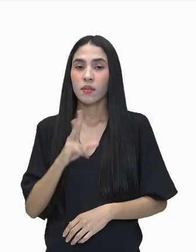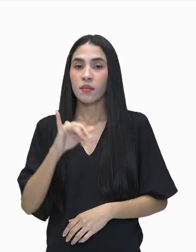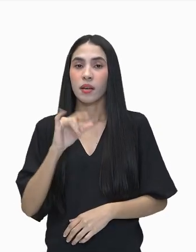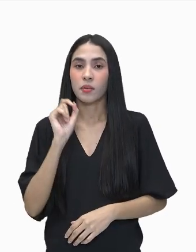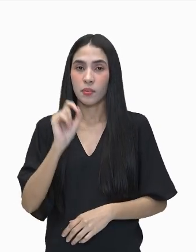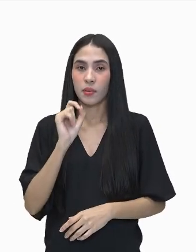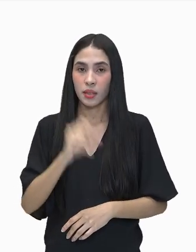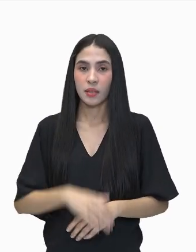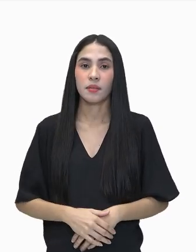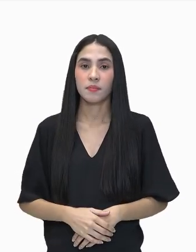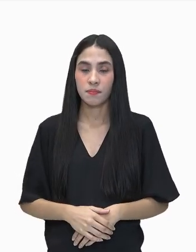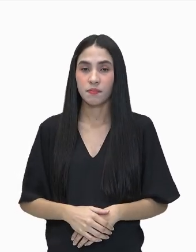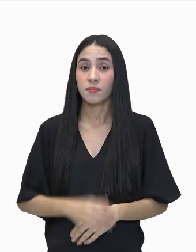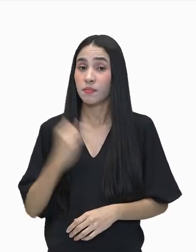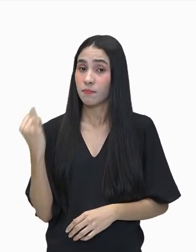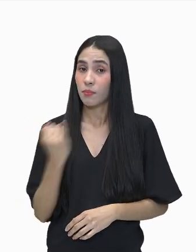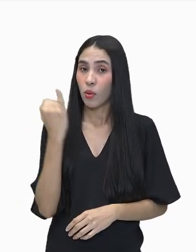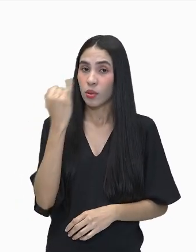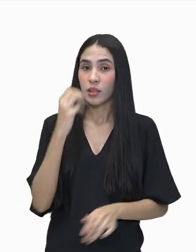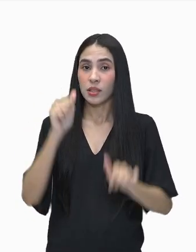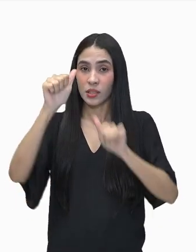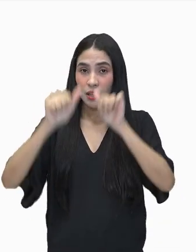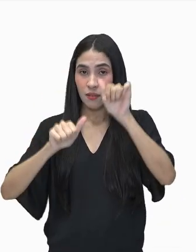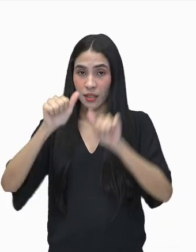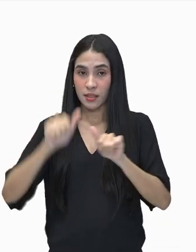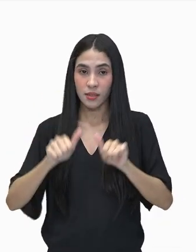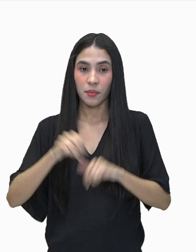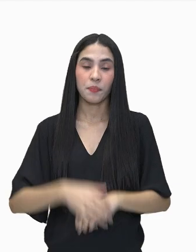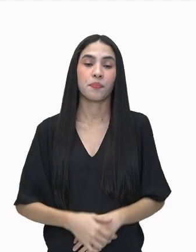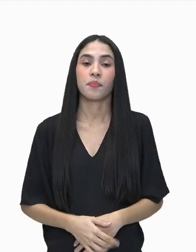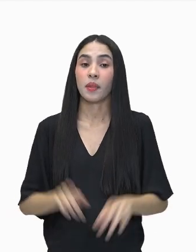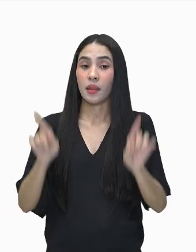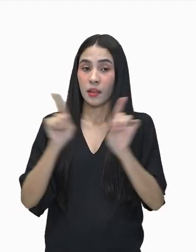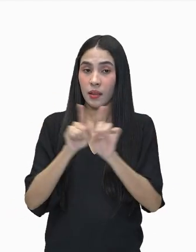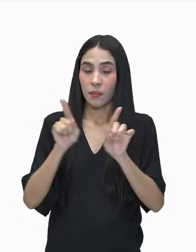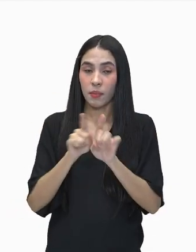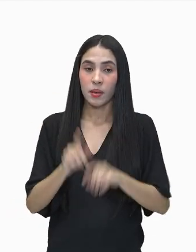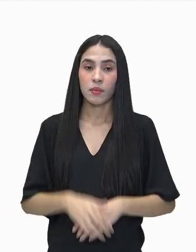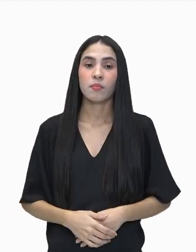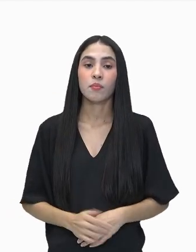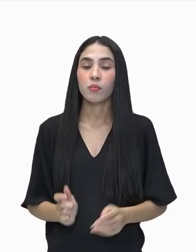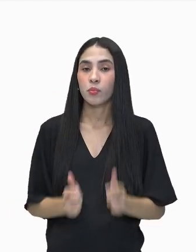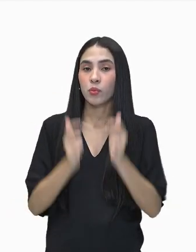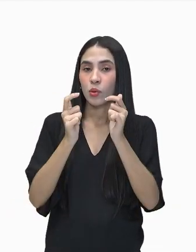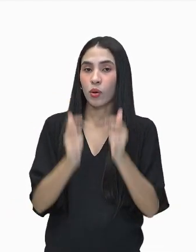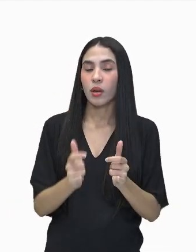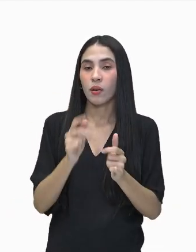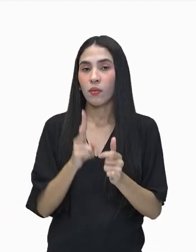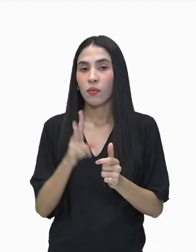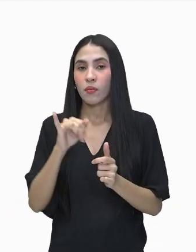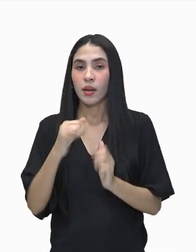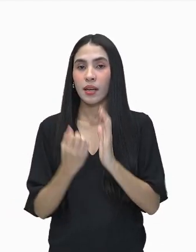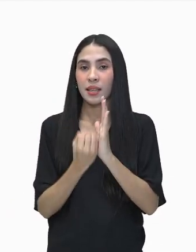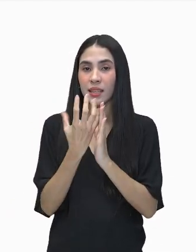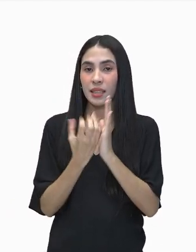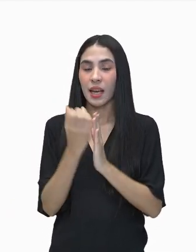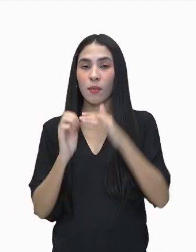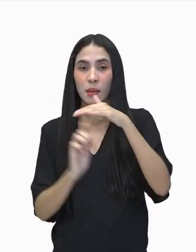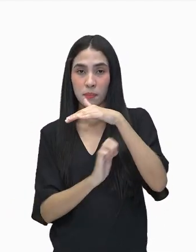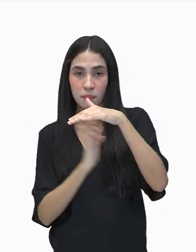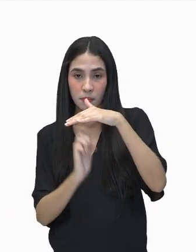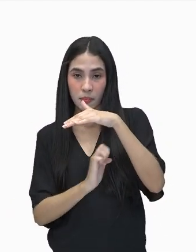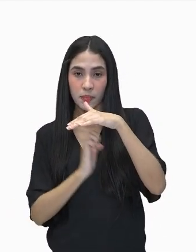bastante, não é isso? Além disso, um lugar onde vai se instalar uma indústria